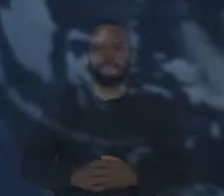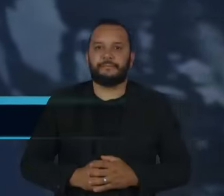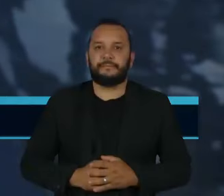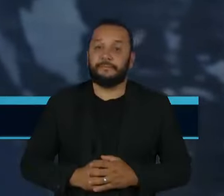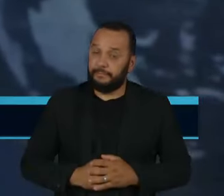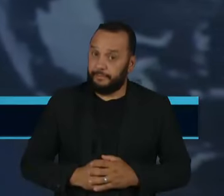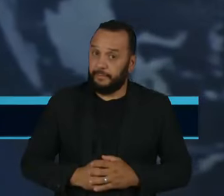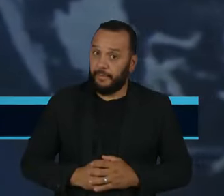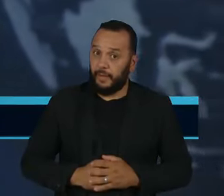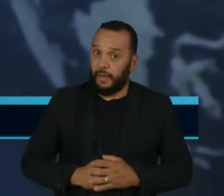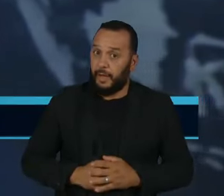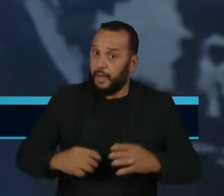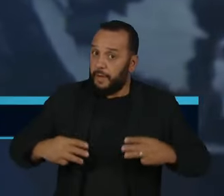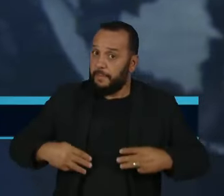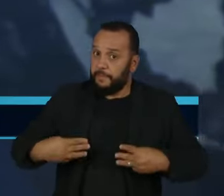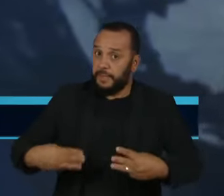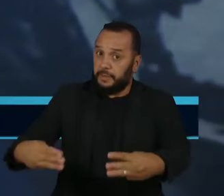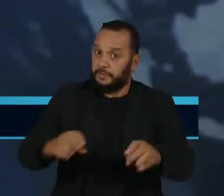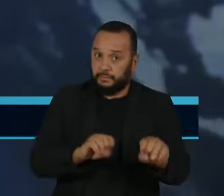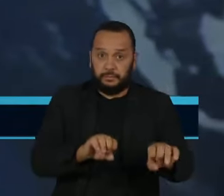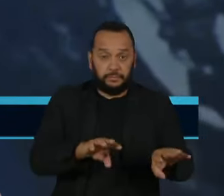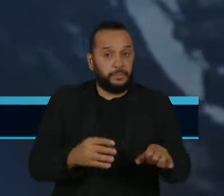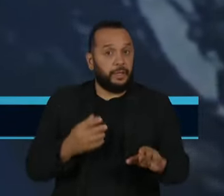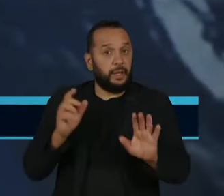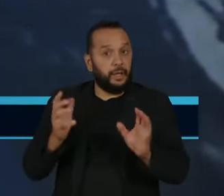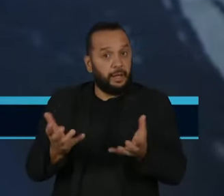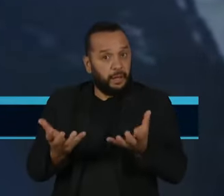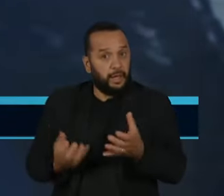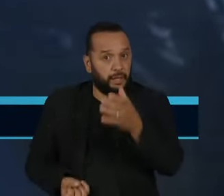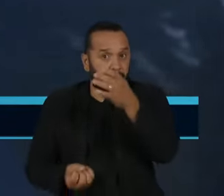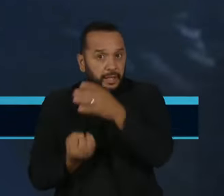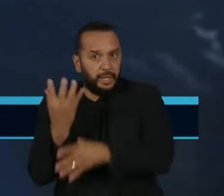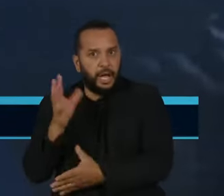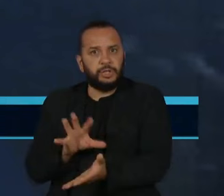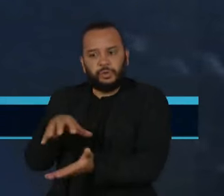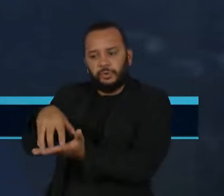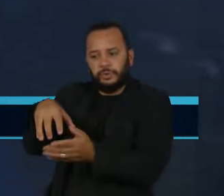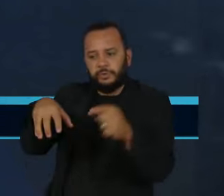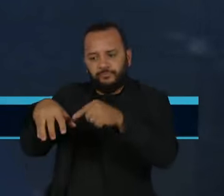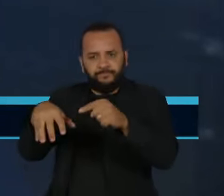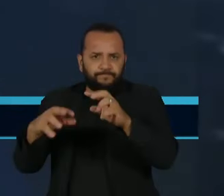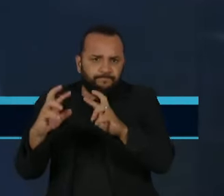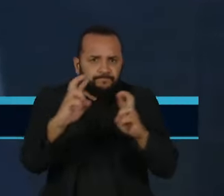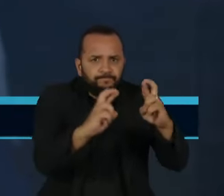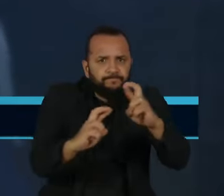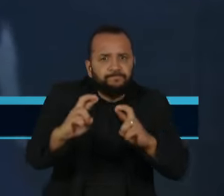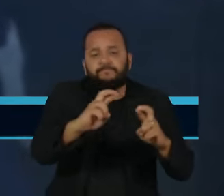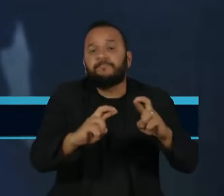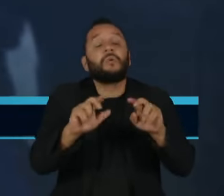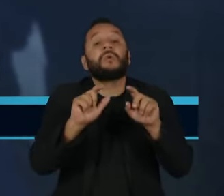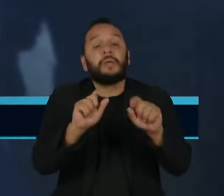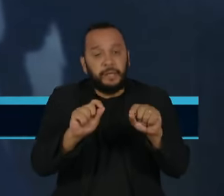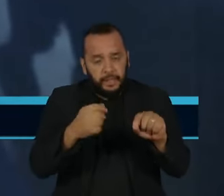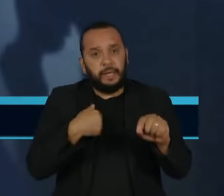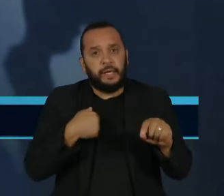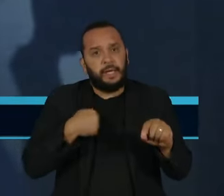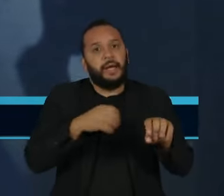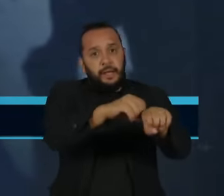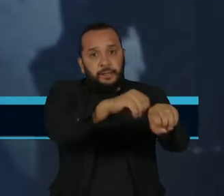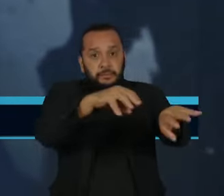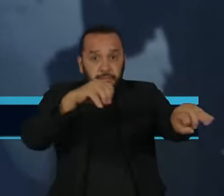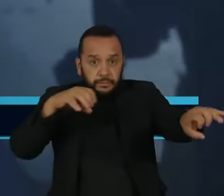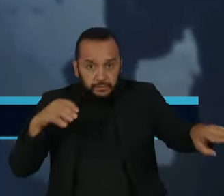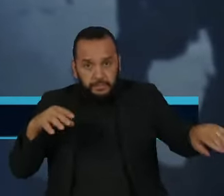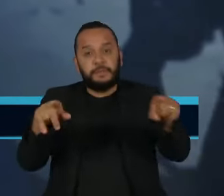O Ministério da Educação quer criar uma super agência para fiscalizar a qualidade dos cursos superiores e do ensino à distância